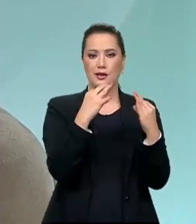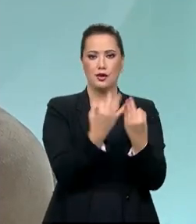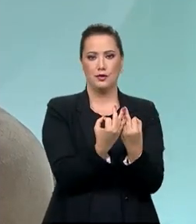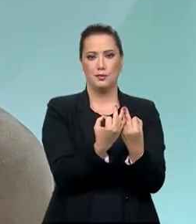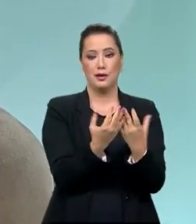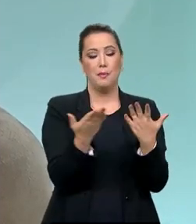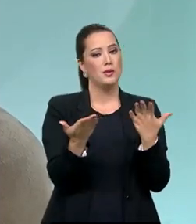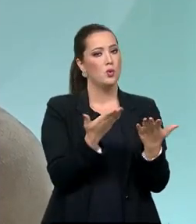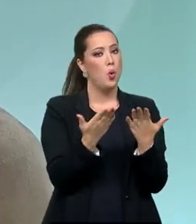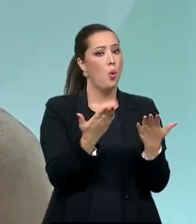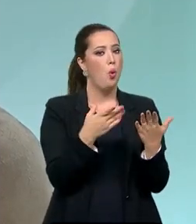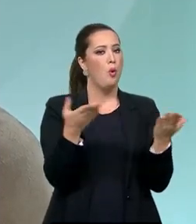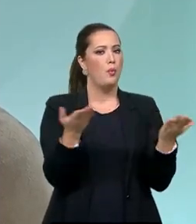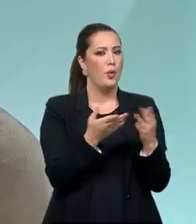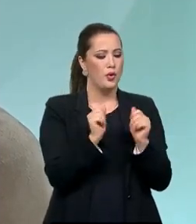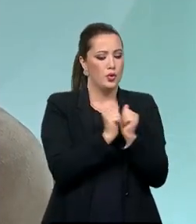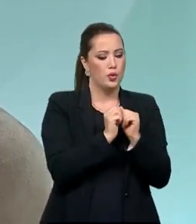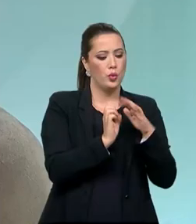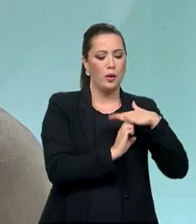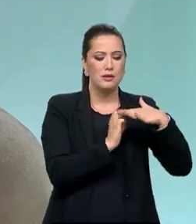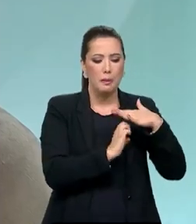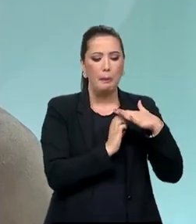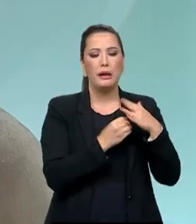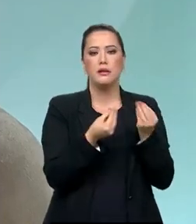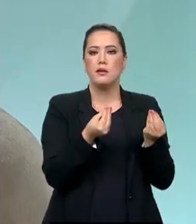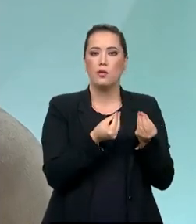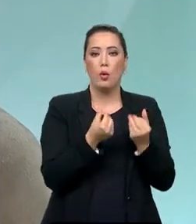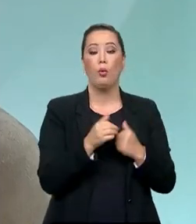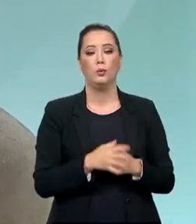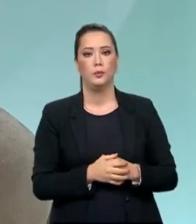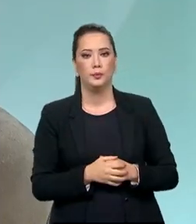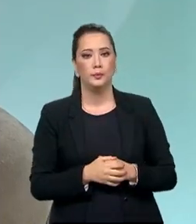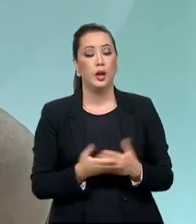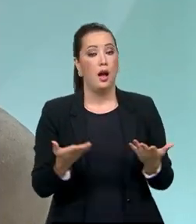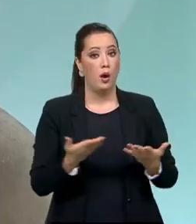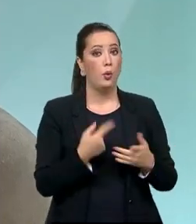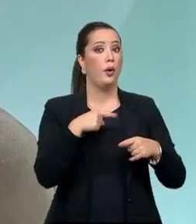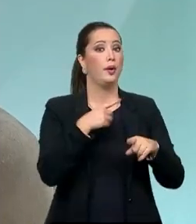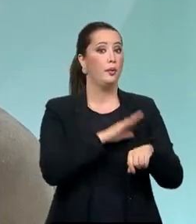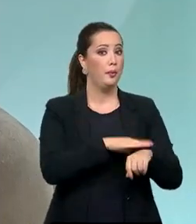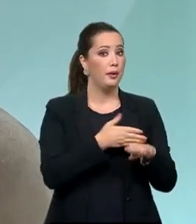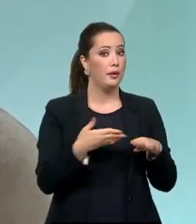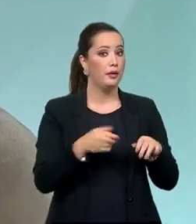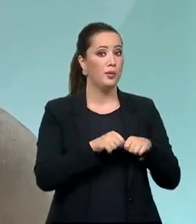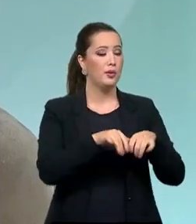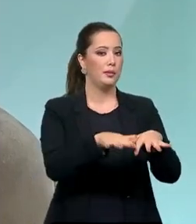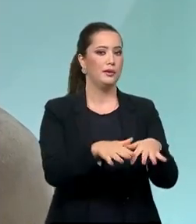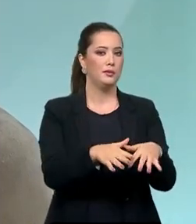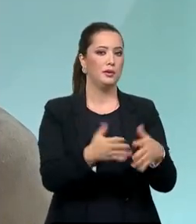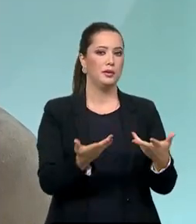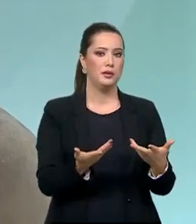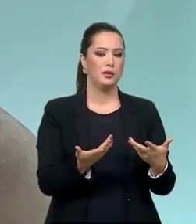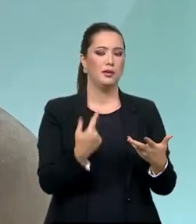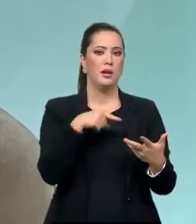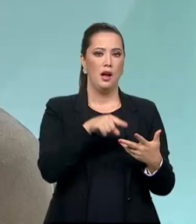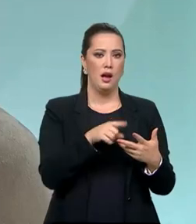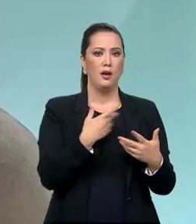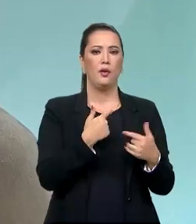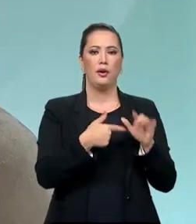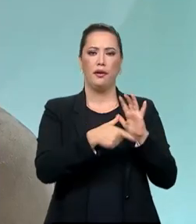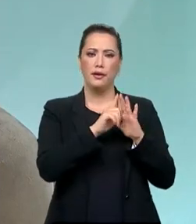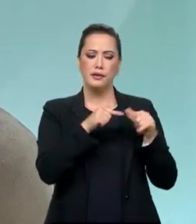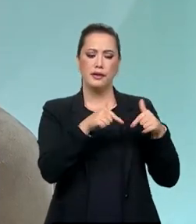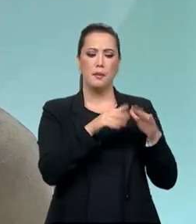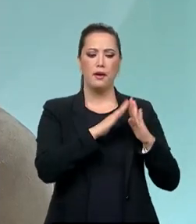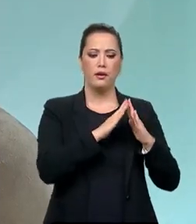fortalecer isso no mundo das empresas, por exemplo? Como fortalecer agora na pandemia, com a volta da pandemia, o home office? Há